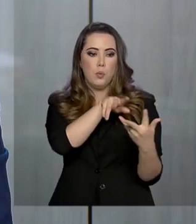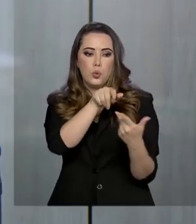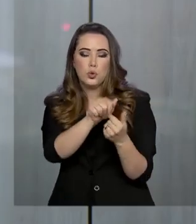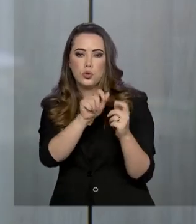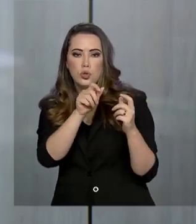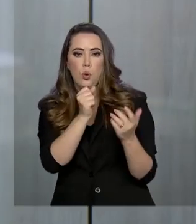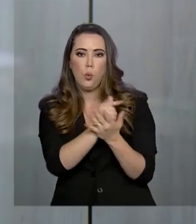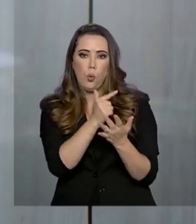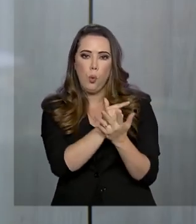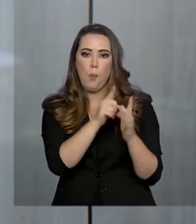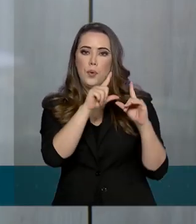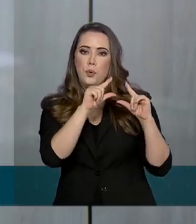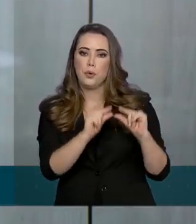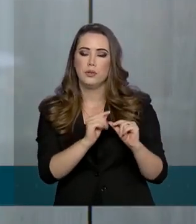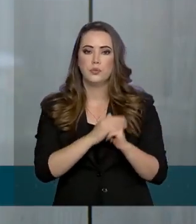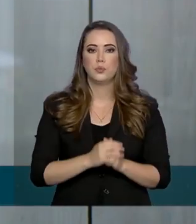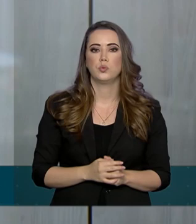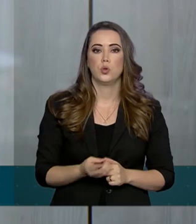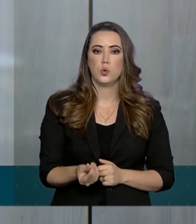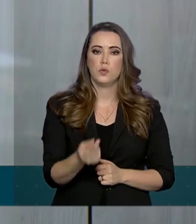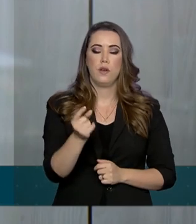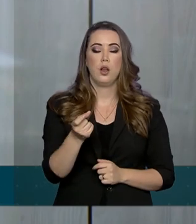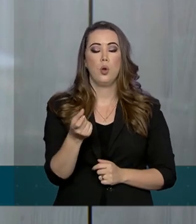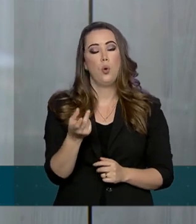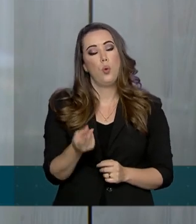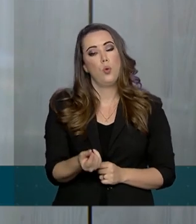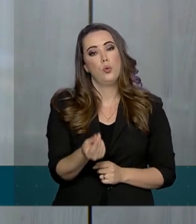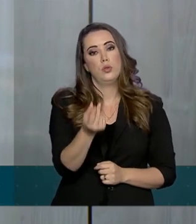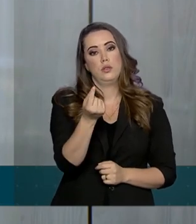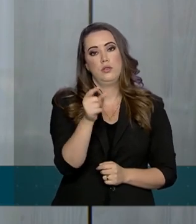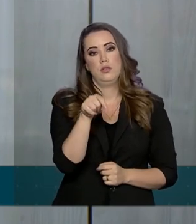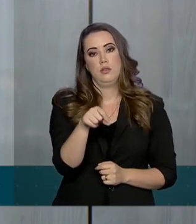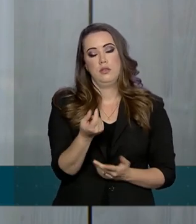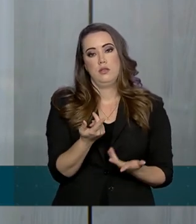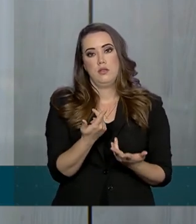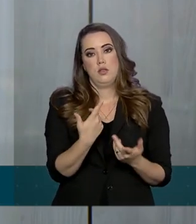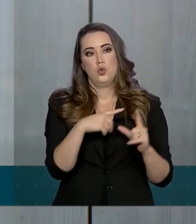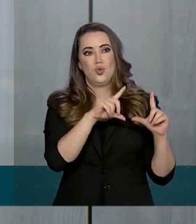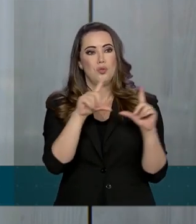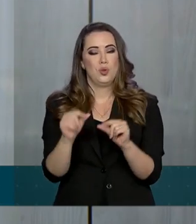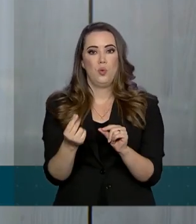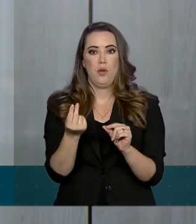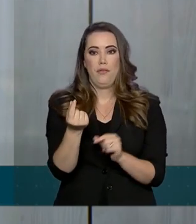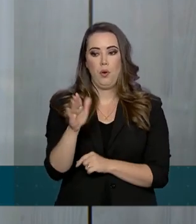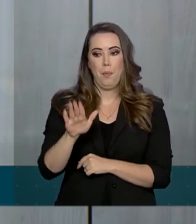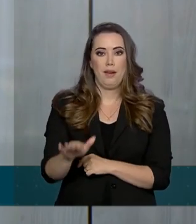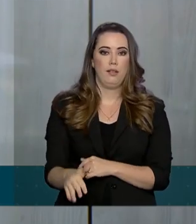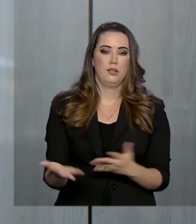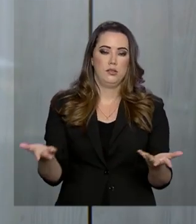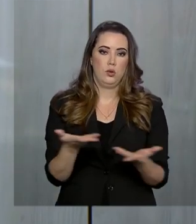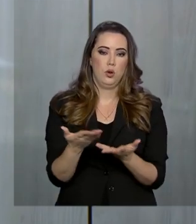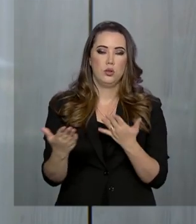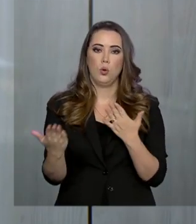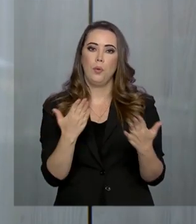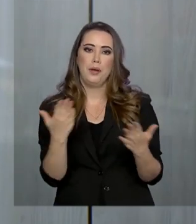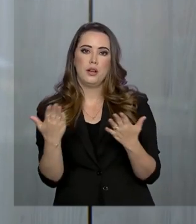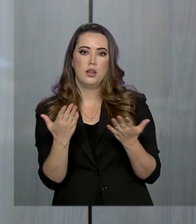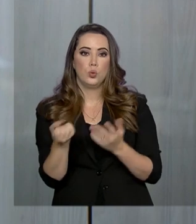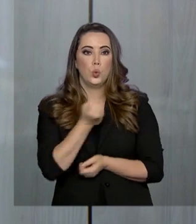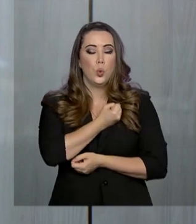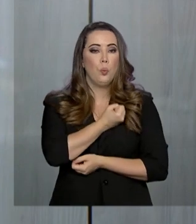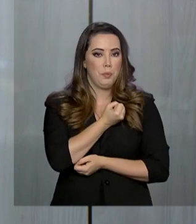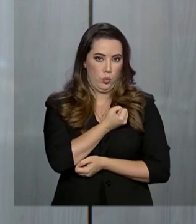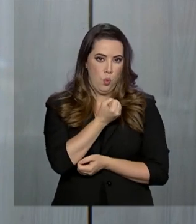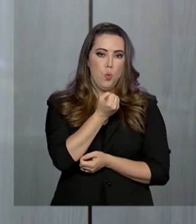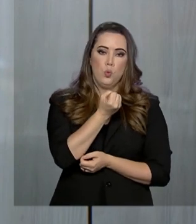A queda dos preços é muito maior do que a queda do quanto, que é o